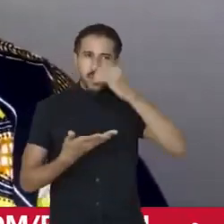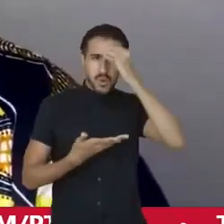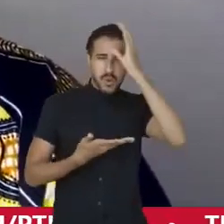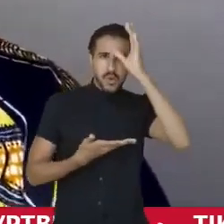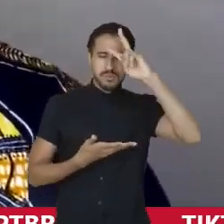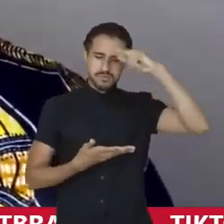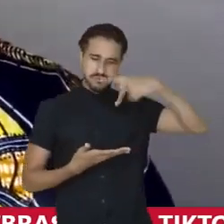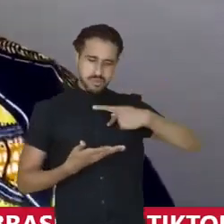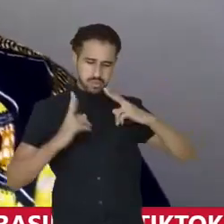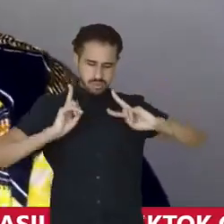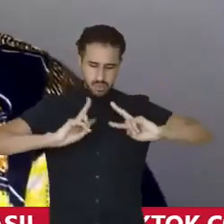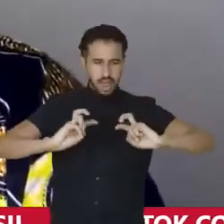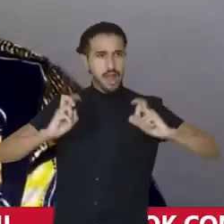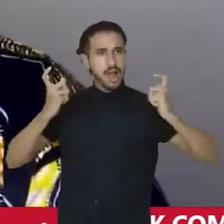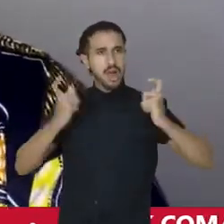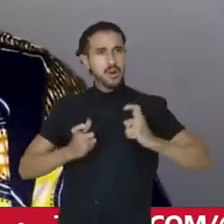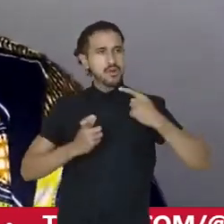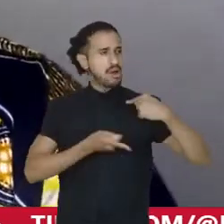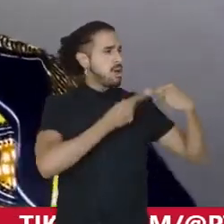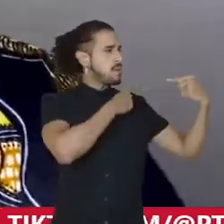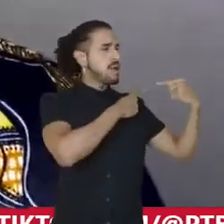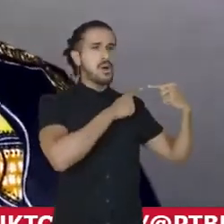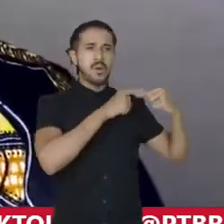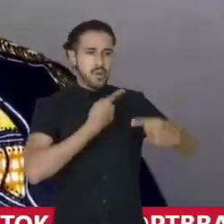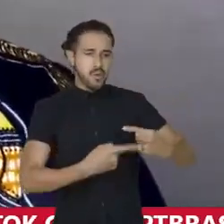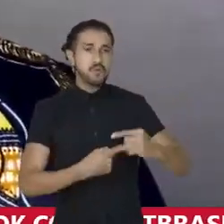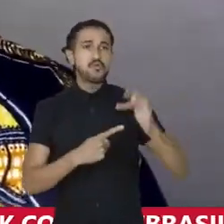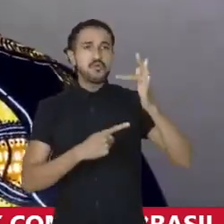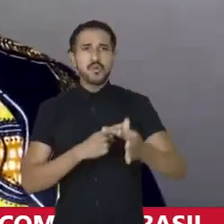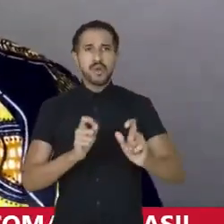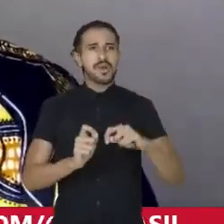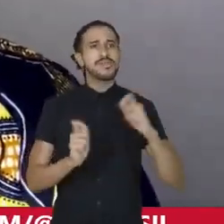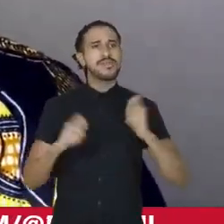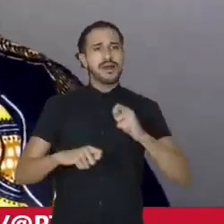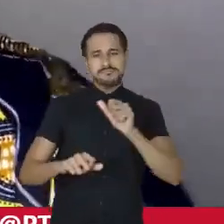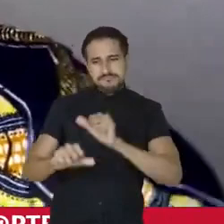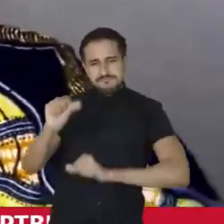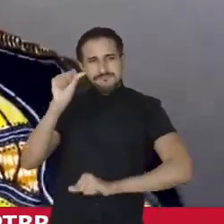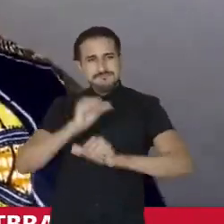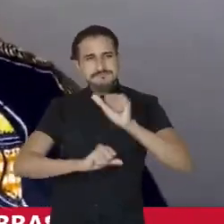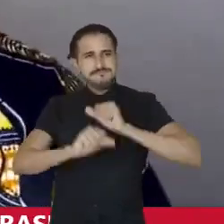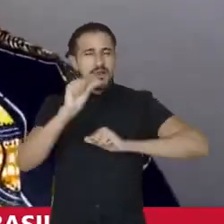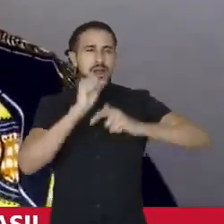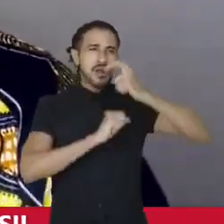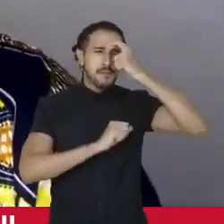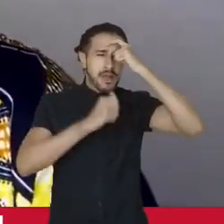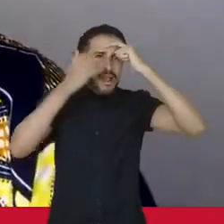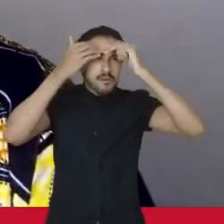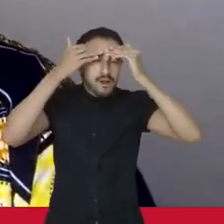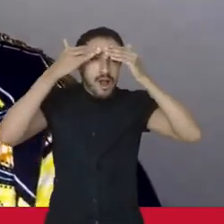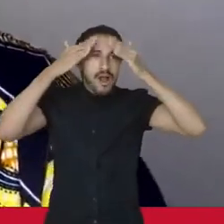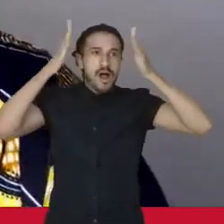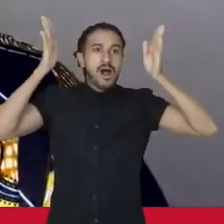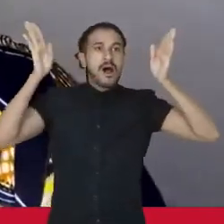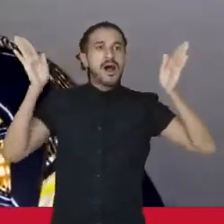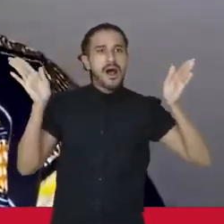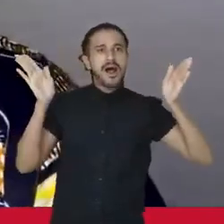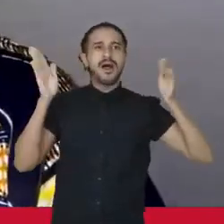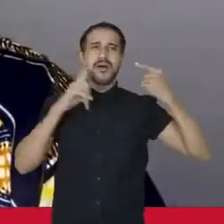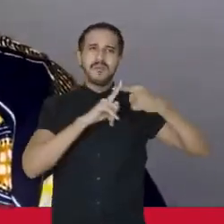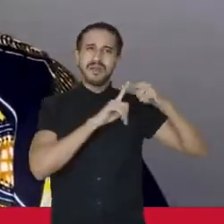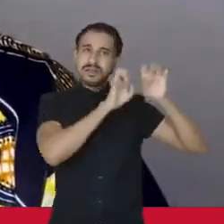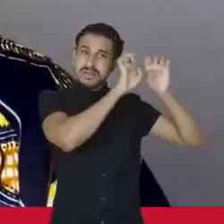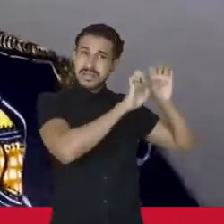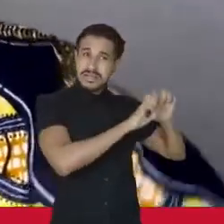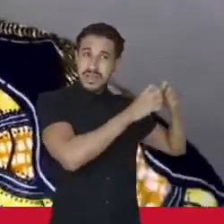somos, de onde viemos, para onde vamos, que a gente consegue modificar aos poucos a mentalidade de muita gente diante de uma estrutura